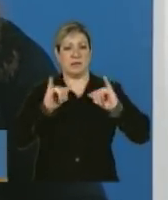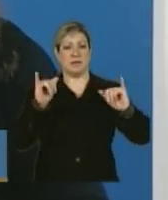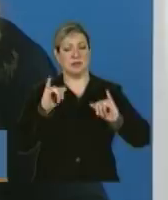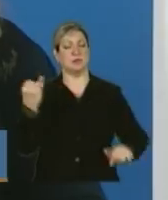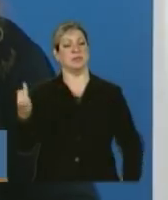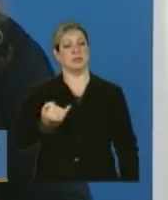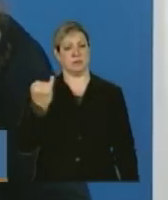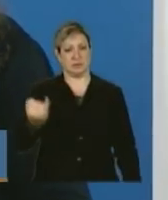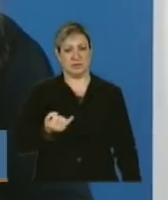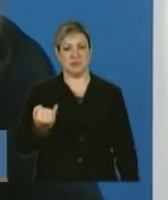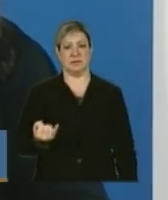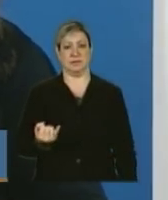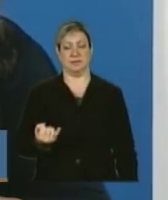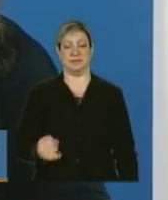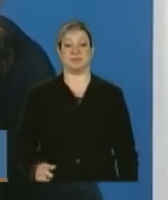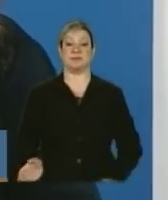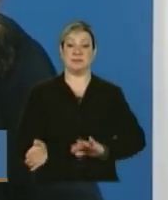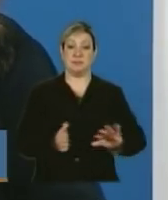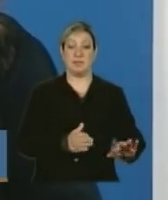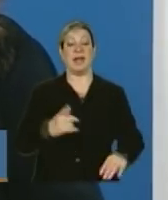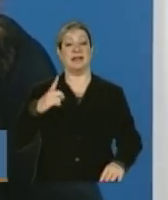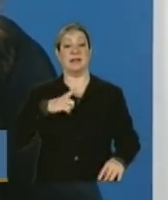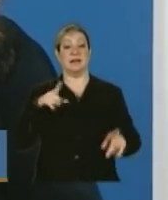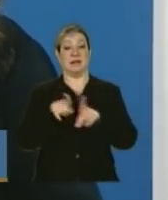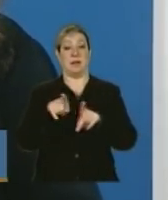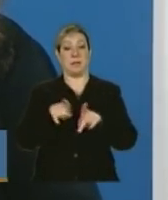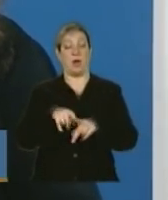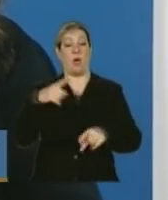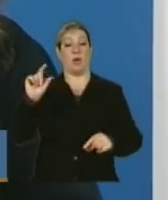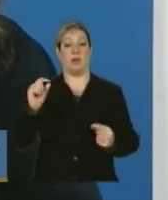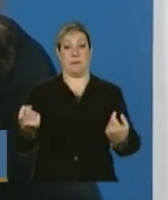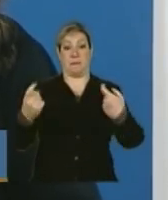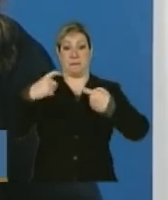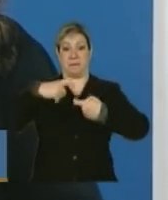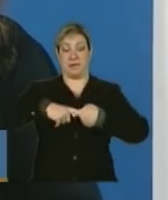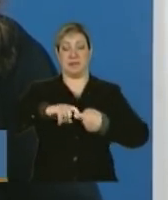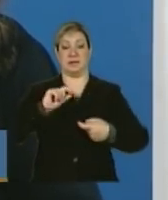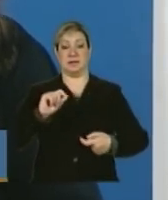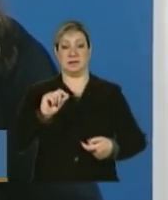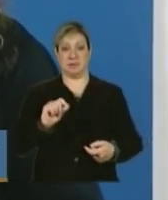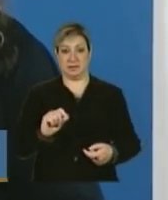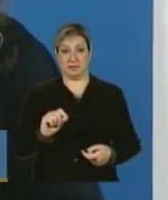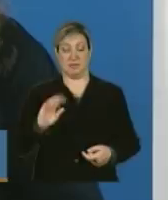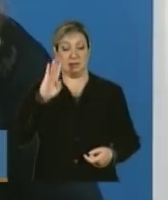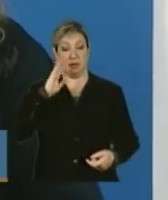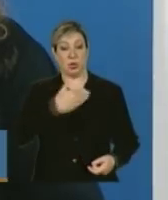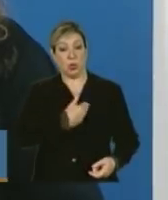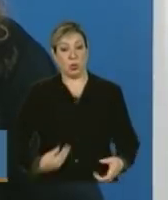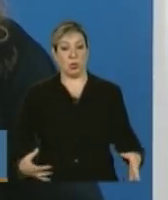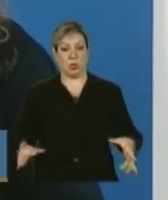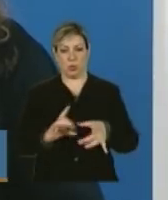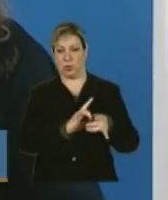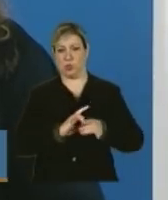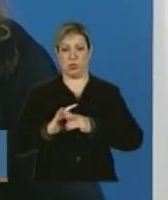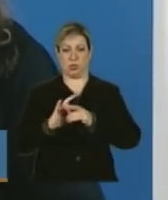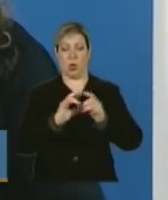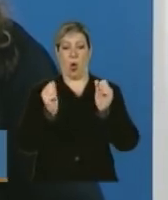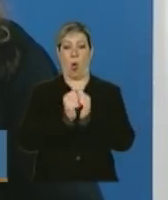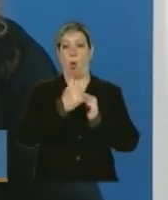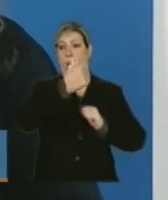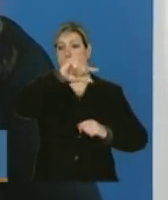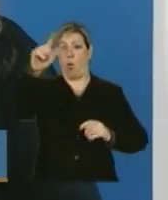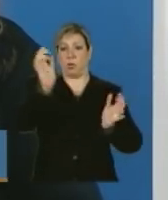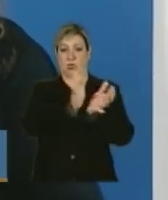pobre é muito importante. Esse é um aspecto. Existe um outro aspecto de parcerias, digamos, institucionalizadas com outros órgãos